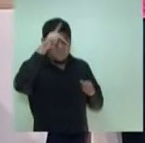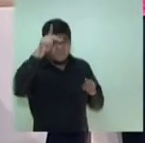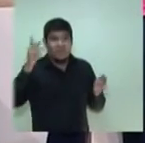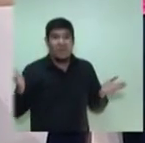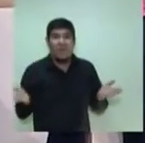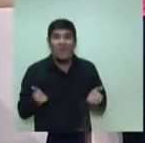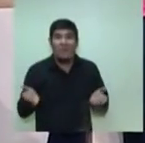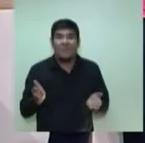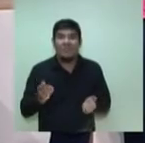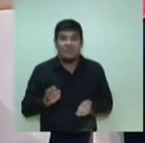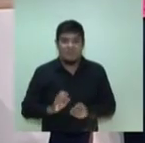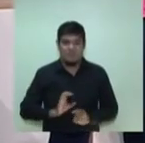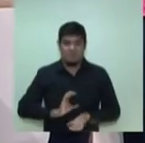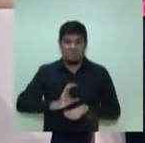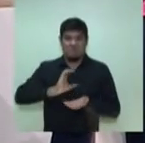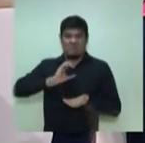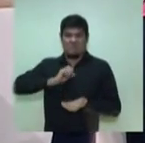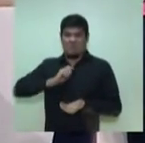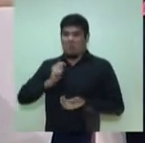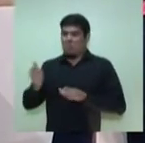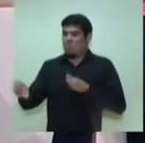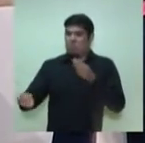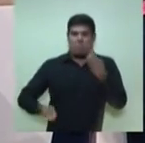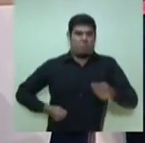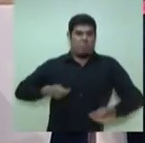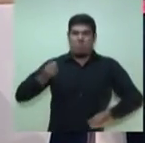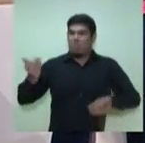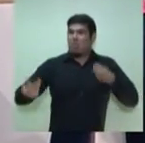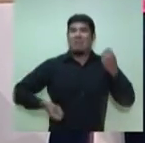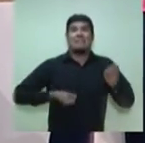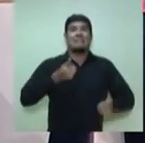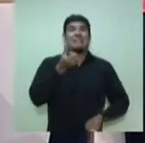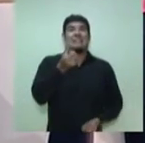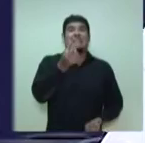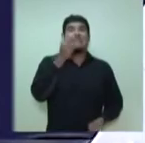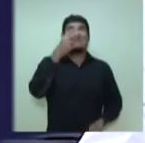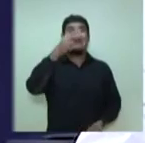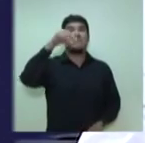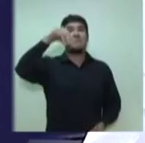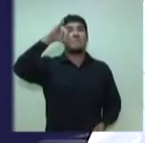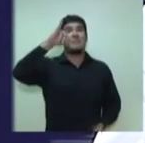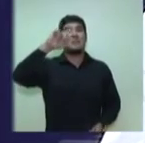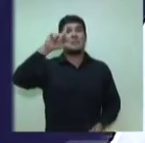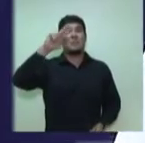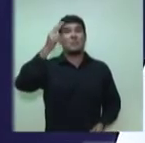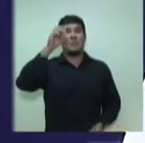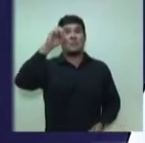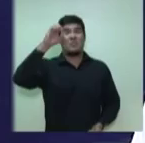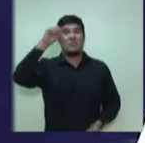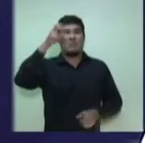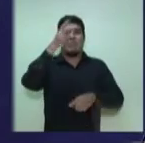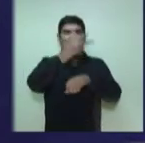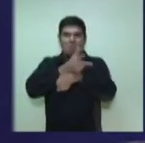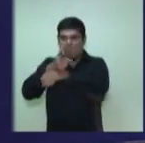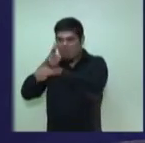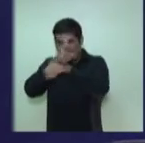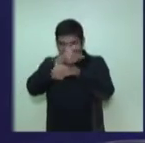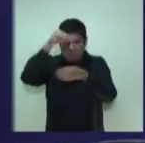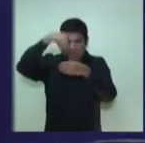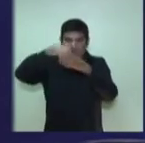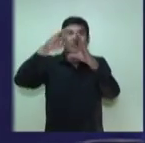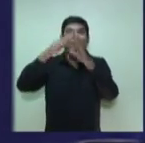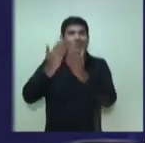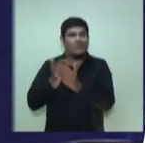ela gasta 63 milhões de reais com um sistema de câmeras nas escolas que funciona de forma muito frágil. Acabaram de